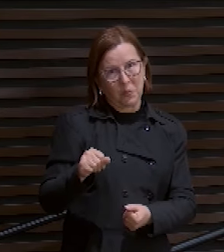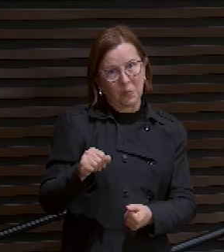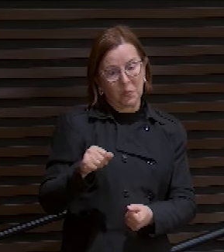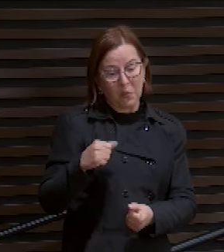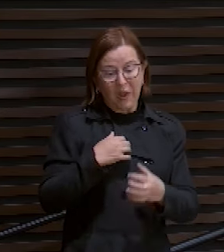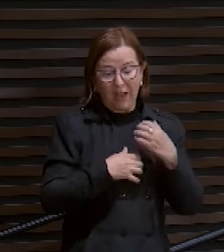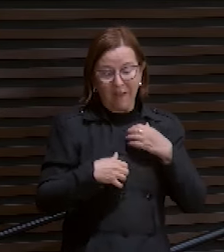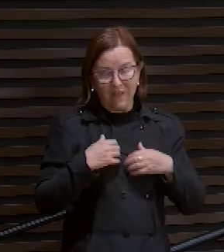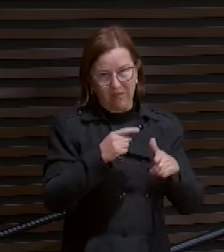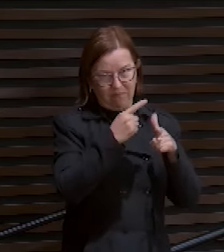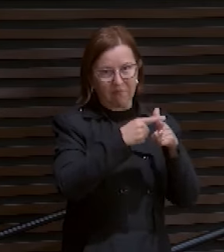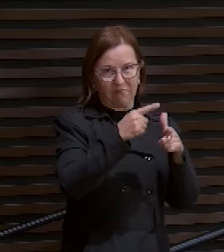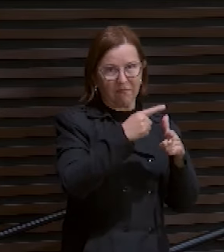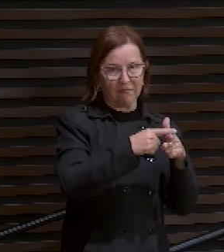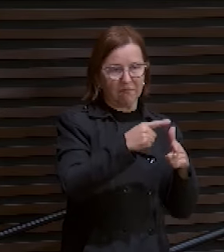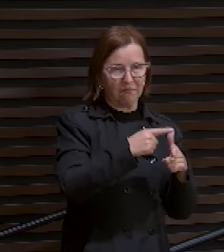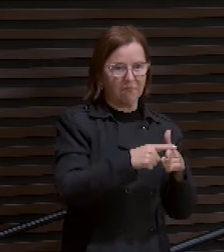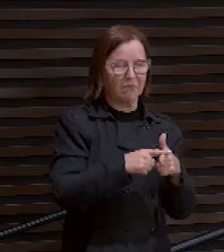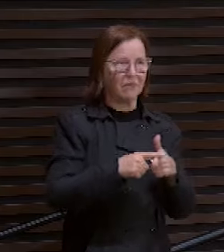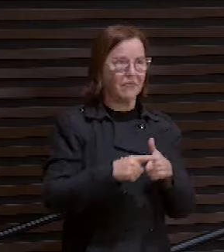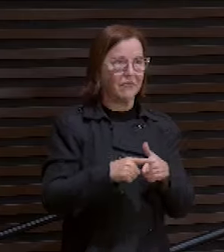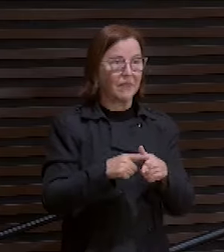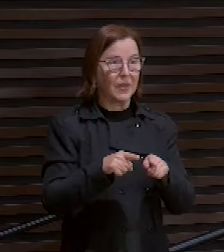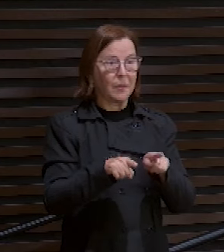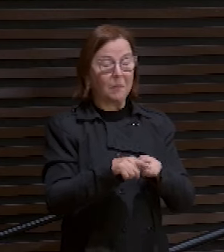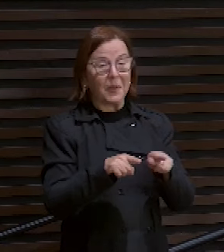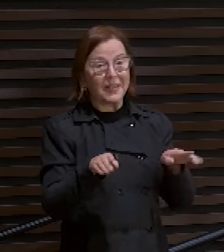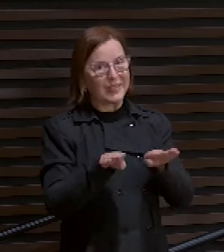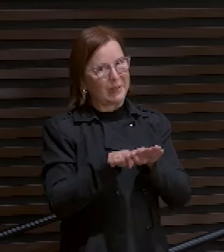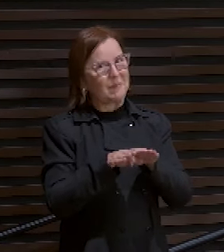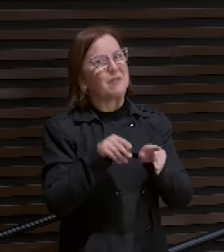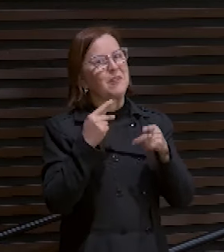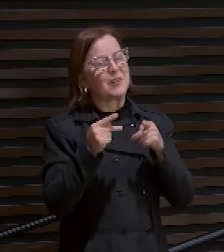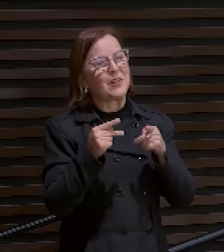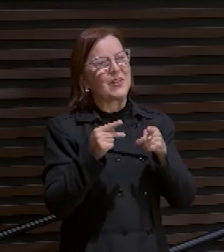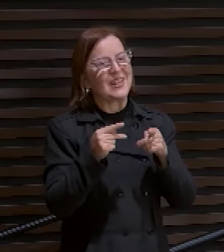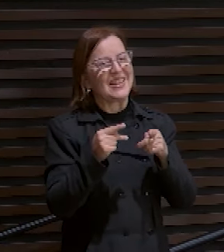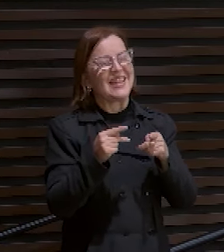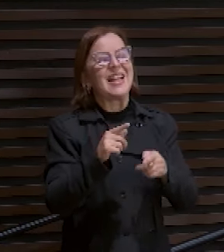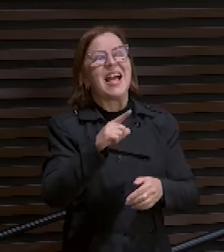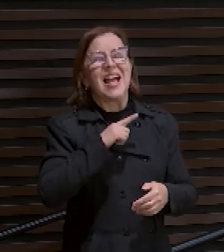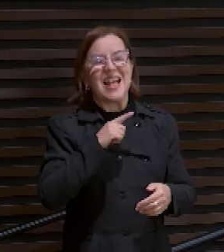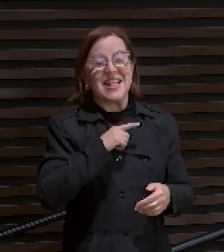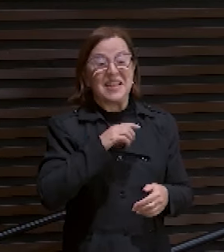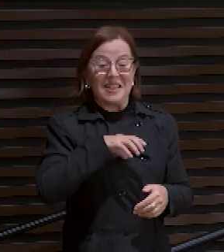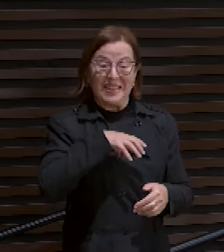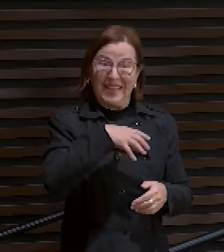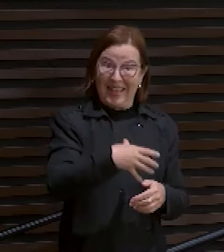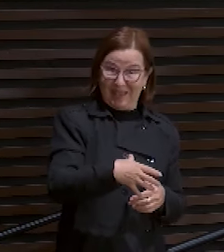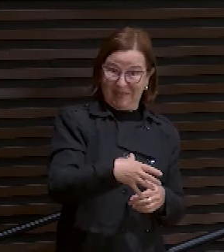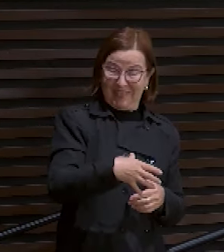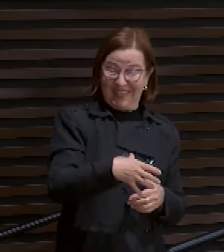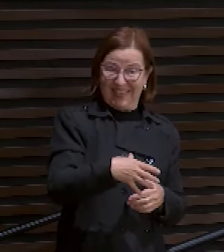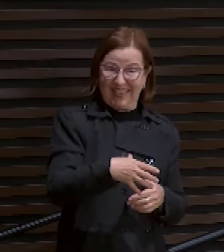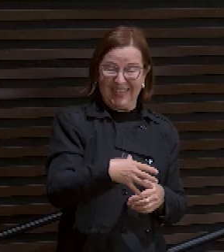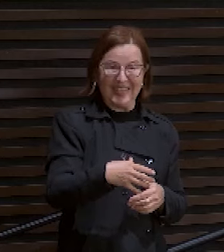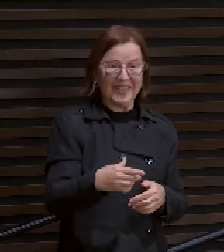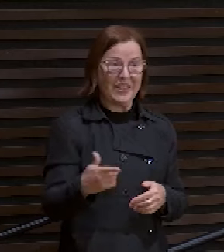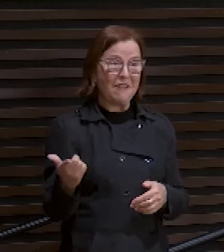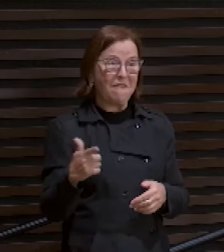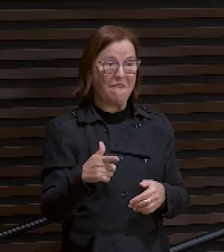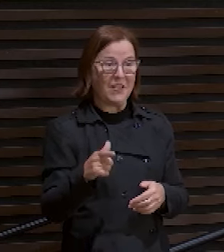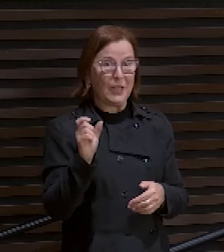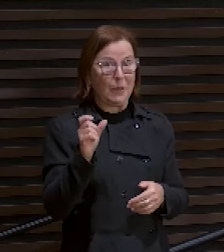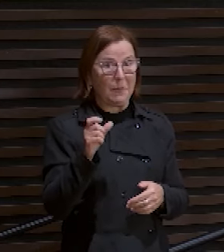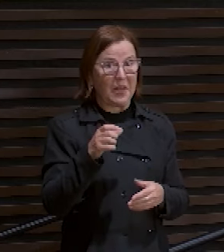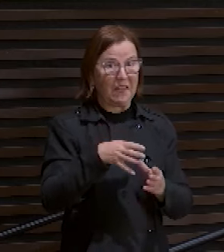Aflições e tribulações. Mas em contrapartida, ele disse para ter o quê? Ânimo vem de ânima. Ânima vem de alma.